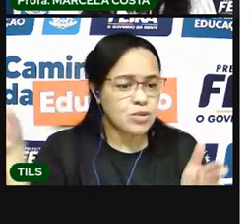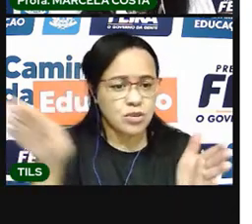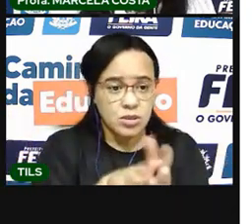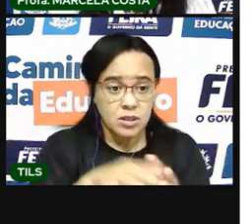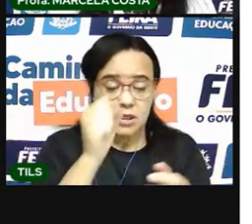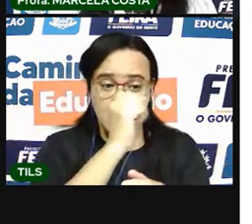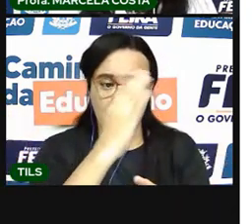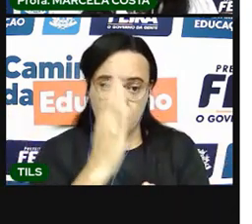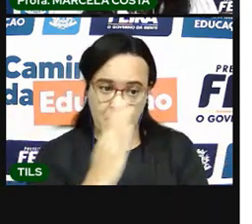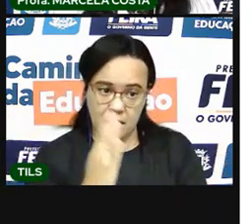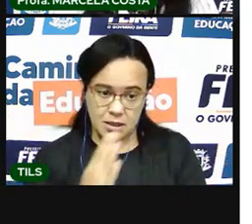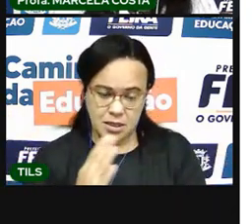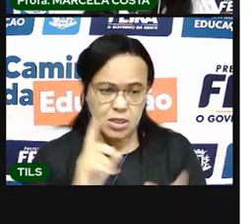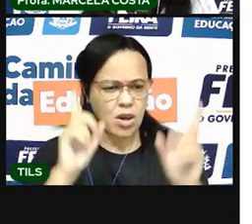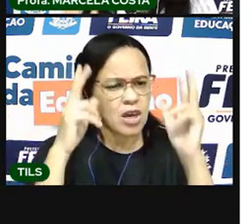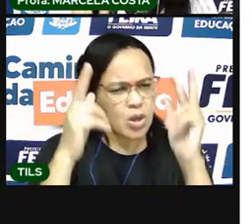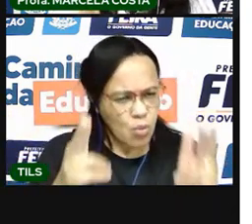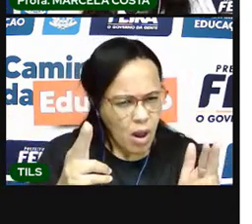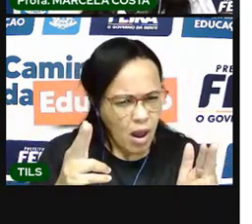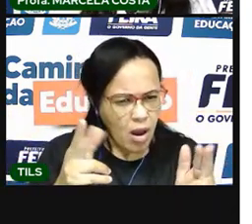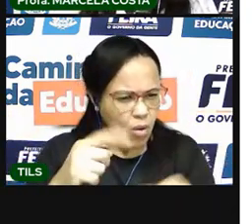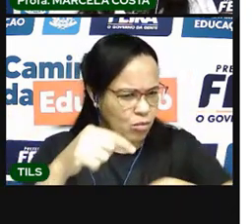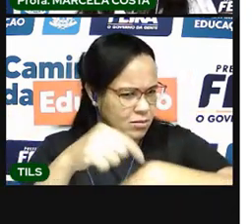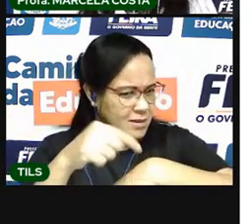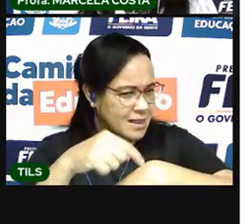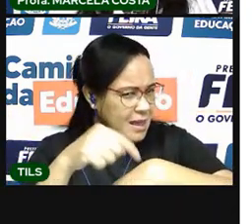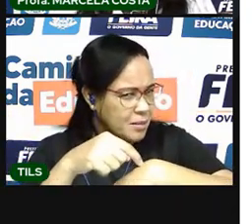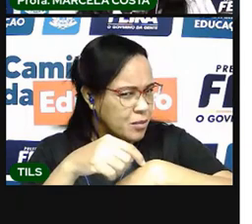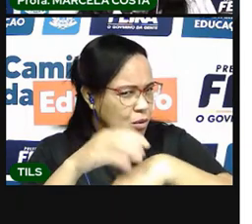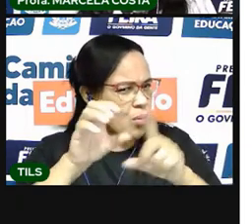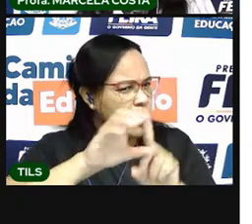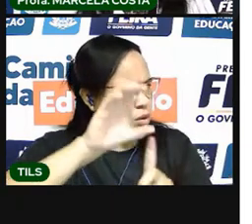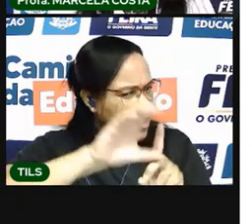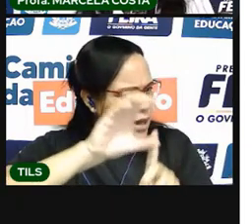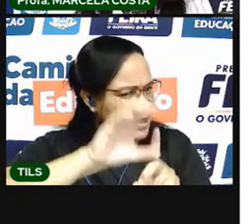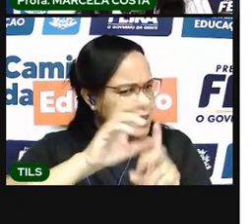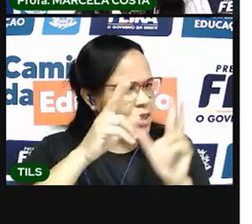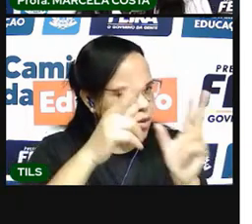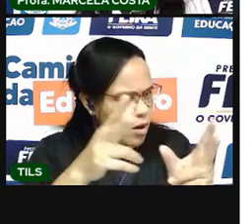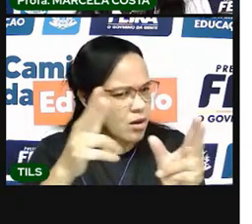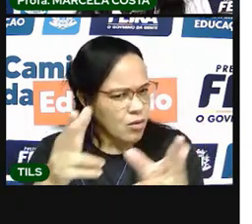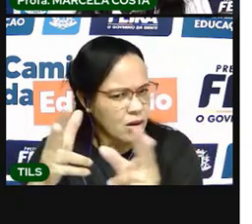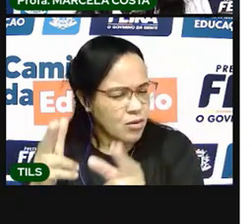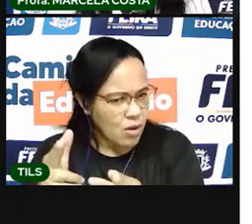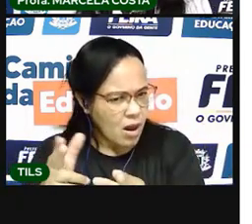eles também organizavam um tempo assim? Com este calendário, com esse modelo de calendário?